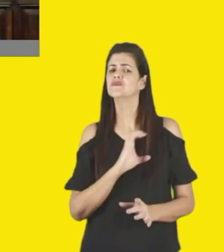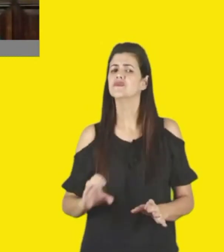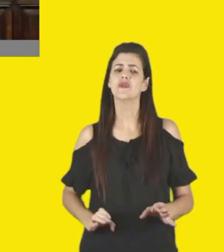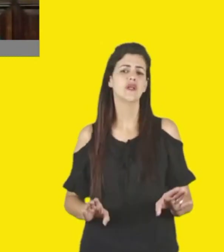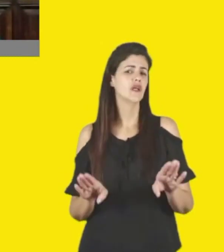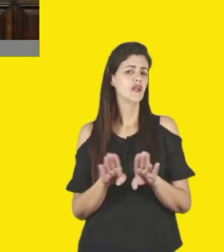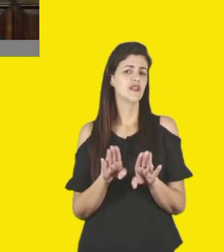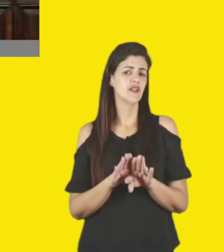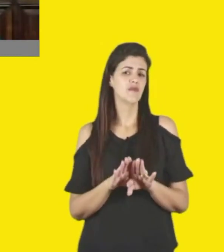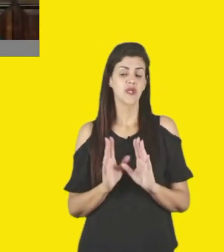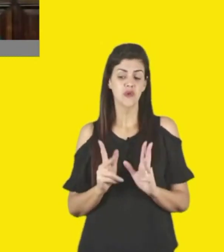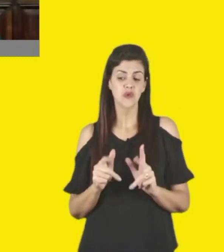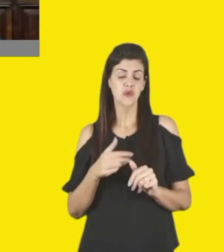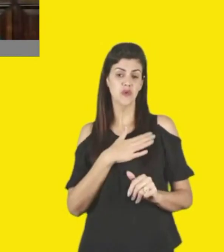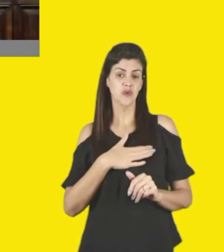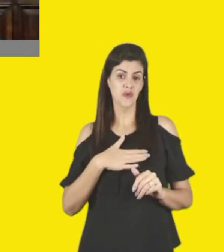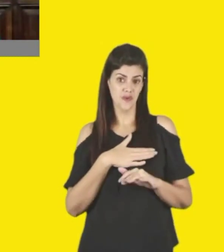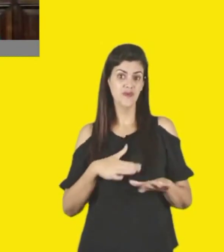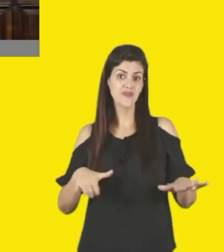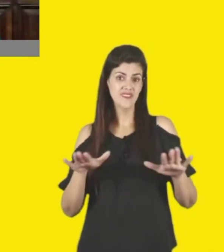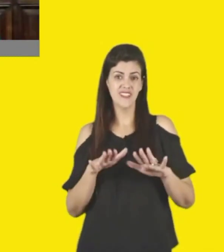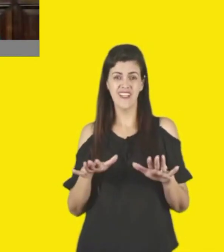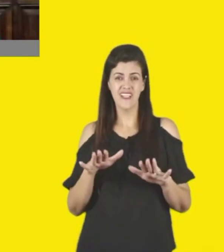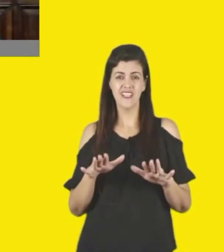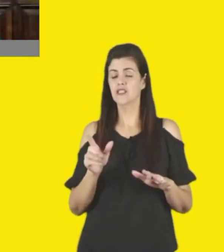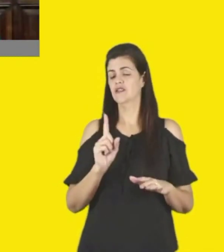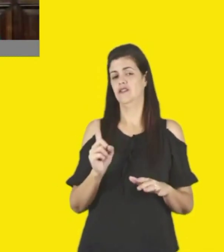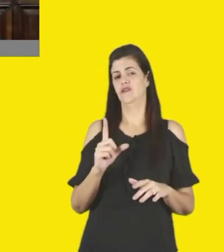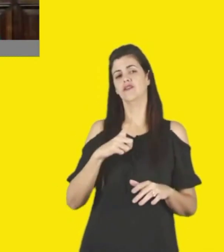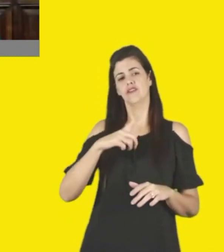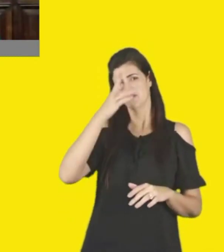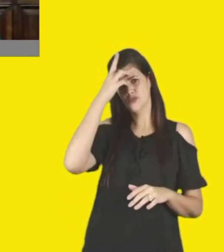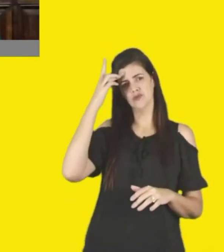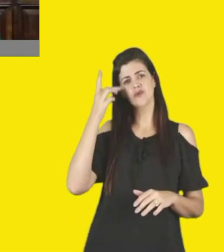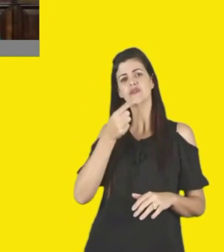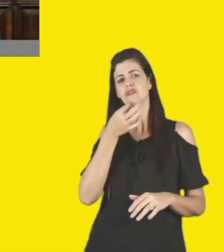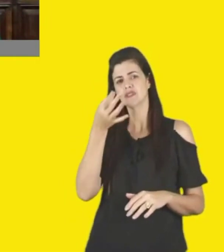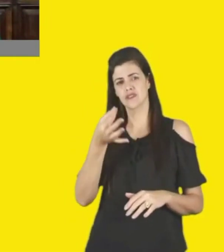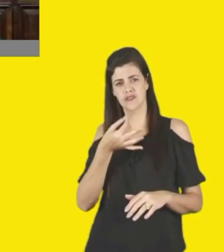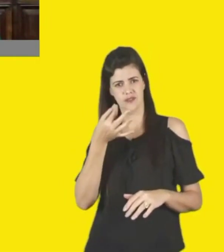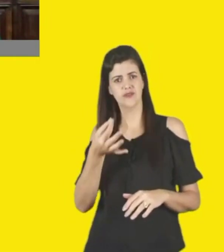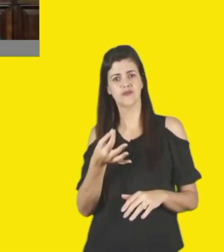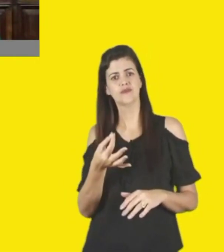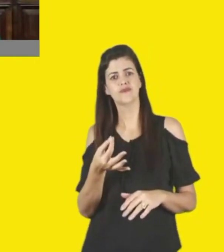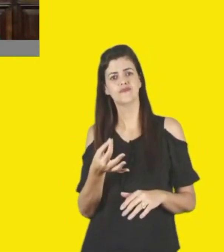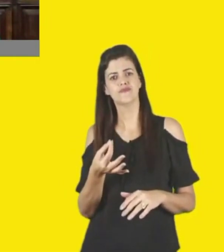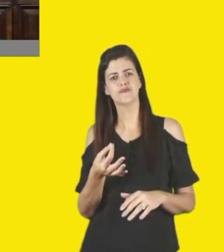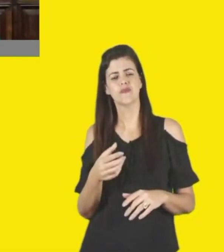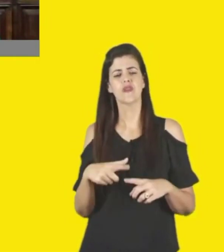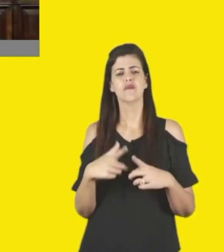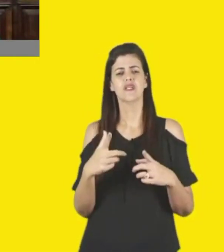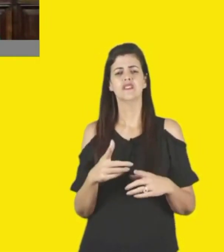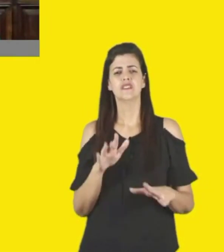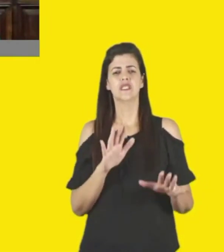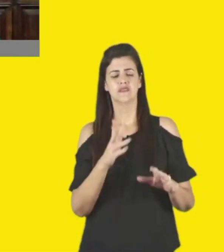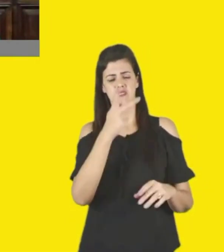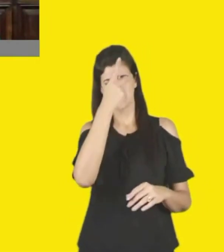por sinal, muito longe dele, né, então, como é que a gente vai atingir tudo isso, ouvindo todos,